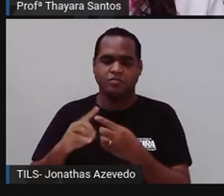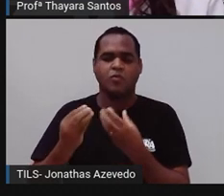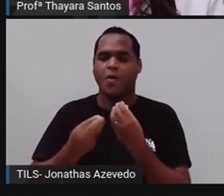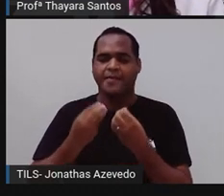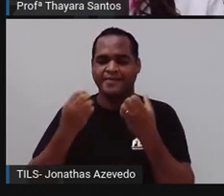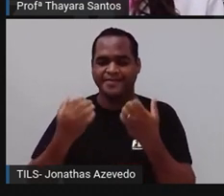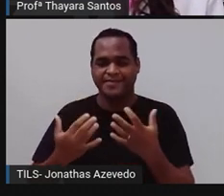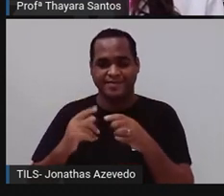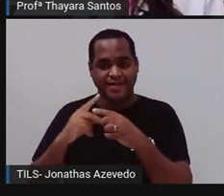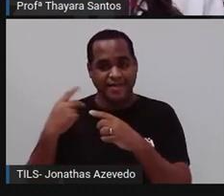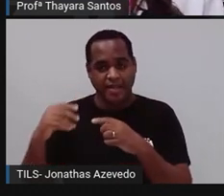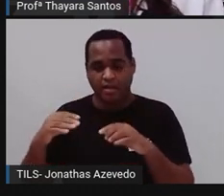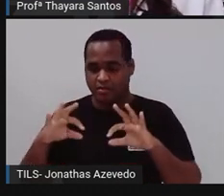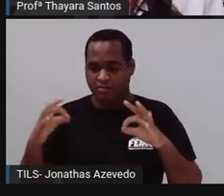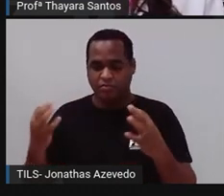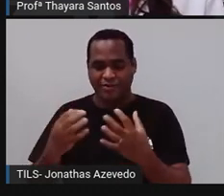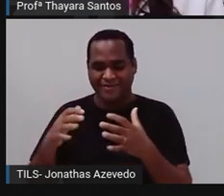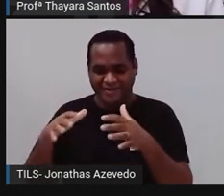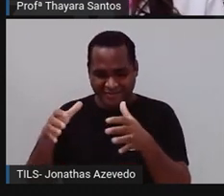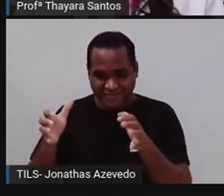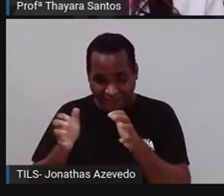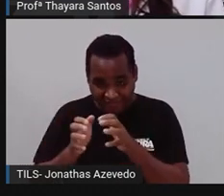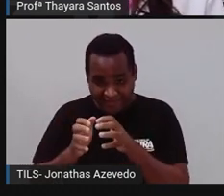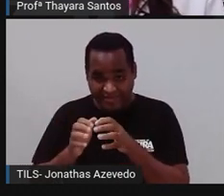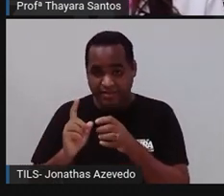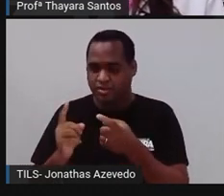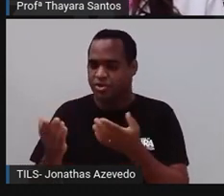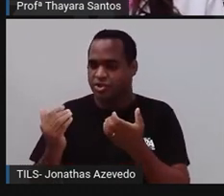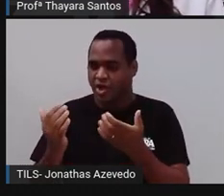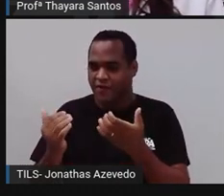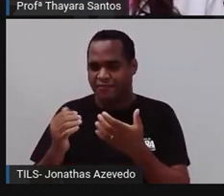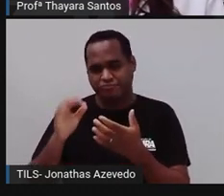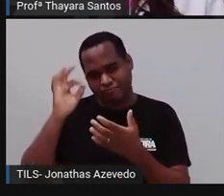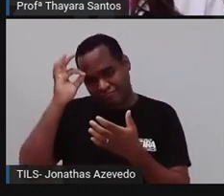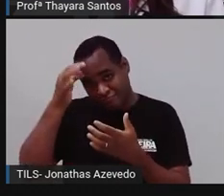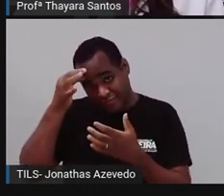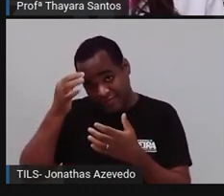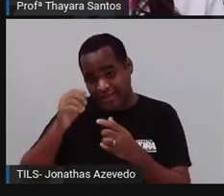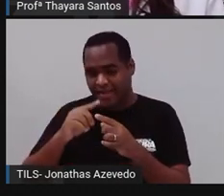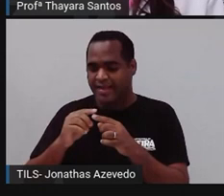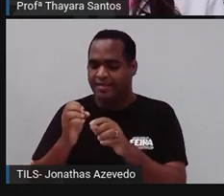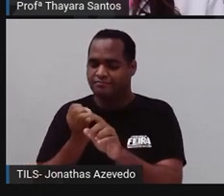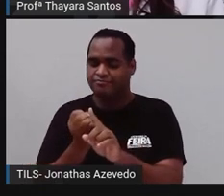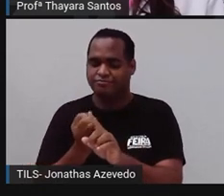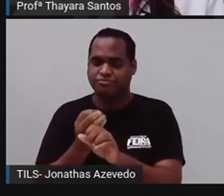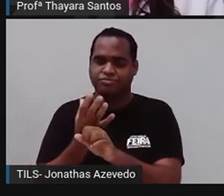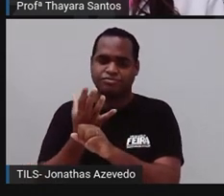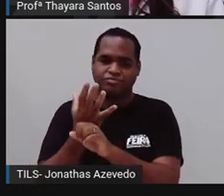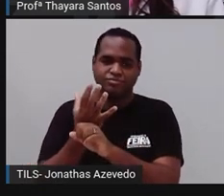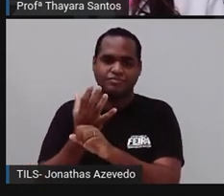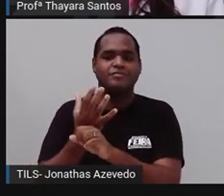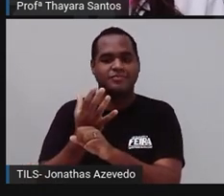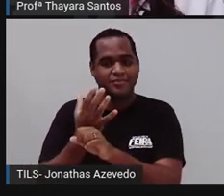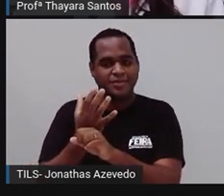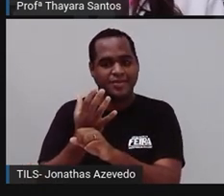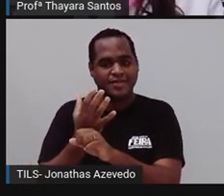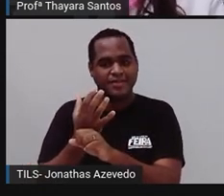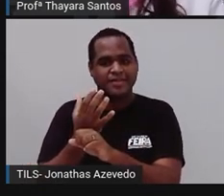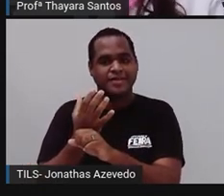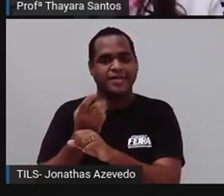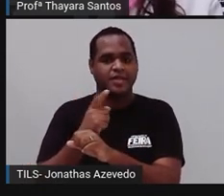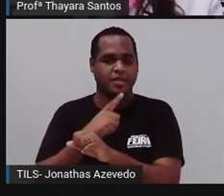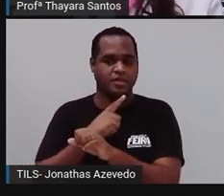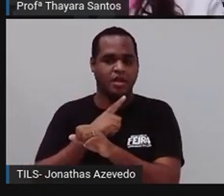esponja aqui adulta, o jovem, ela desenvolve um brotinho aqui do lado. E esse brotinho, ele vai